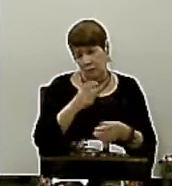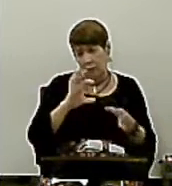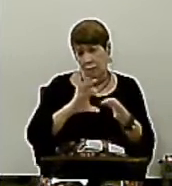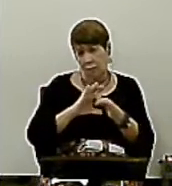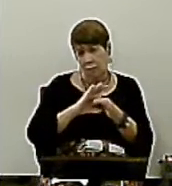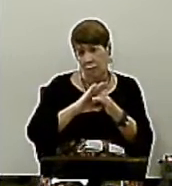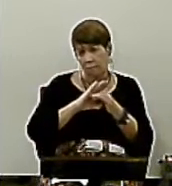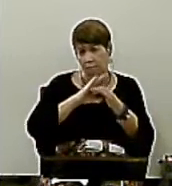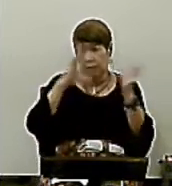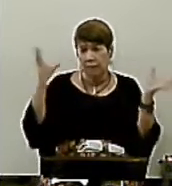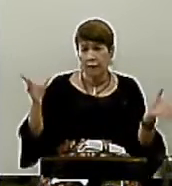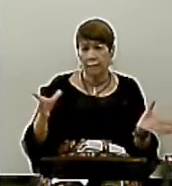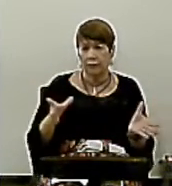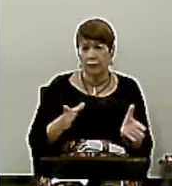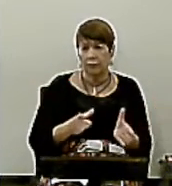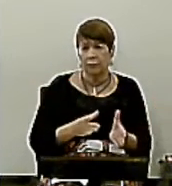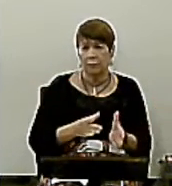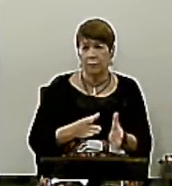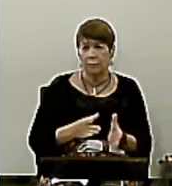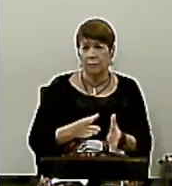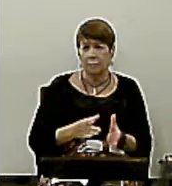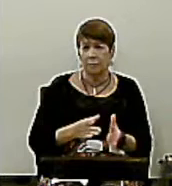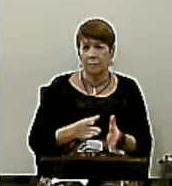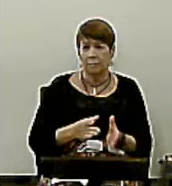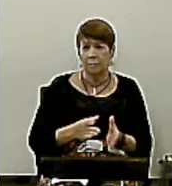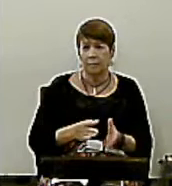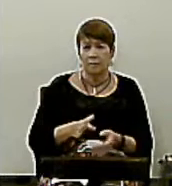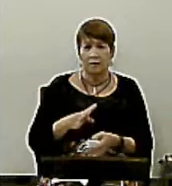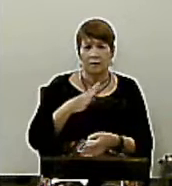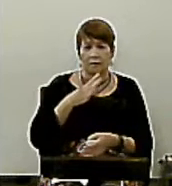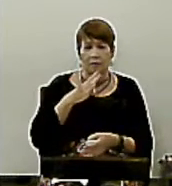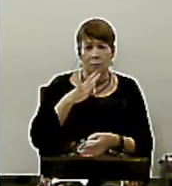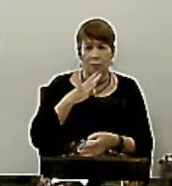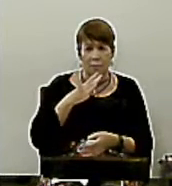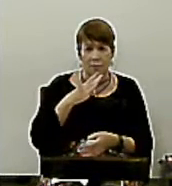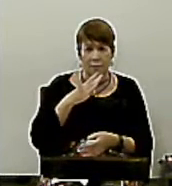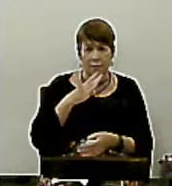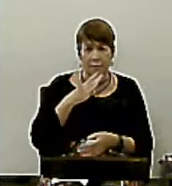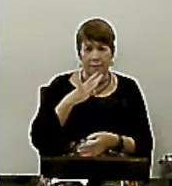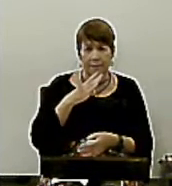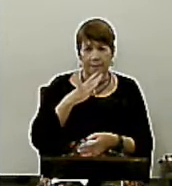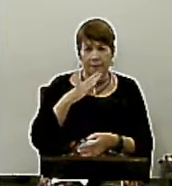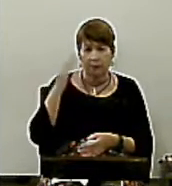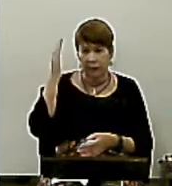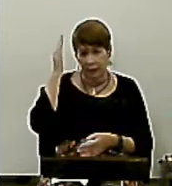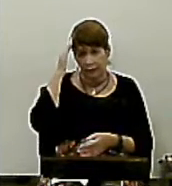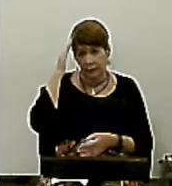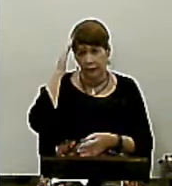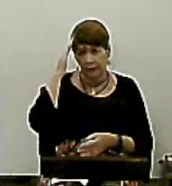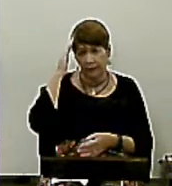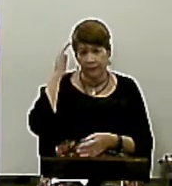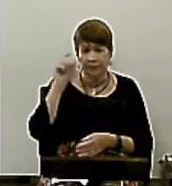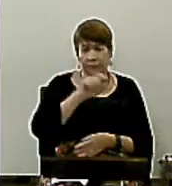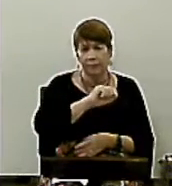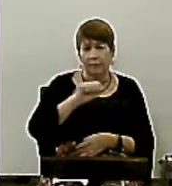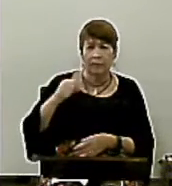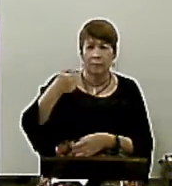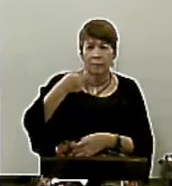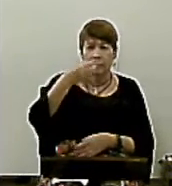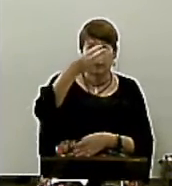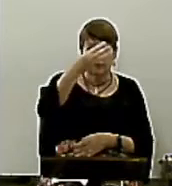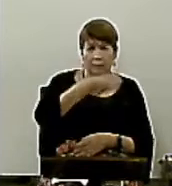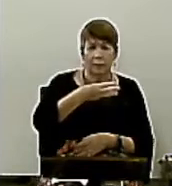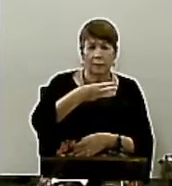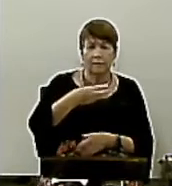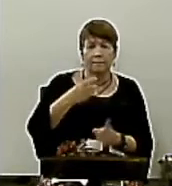ser Se nós conhecemos ao Senhor Jesus Cristo Então versículo 13 Paulo diz em primeiro lugar